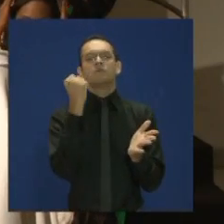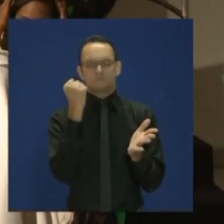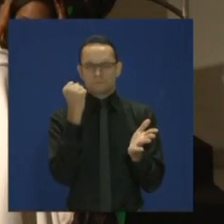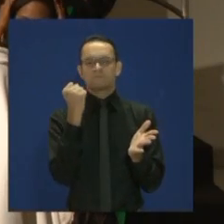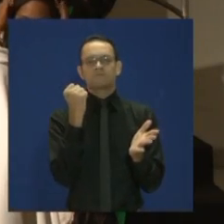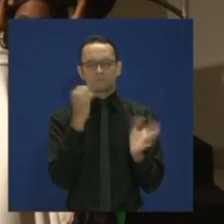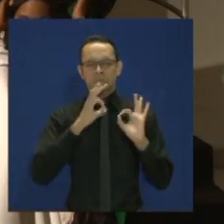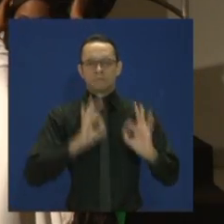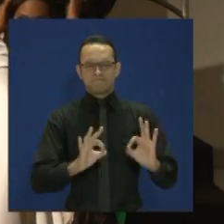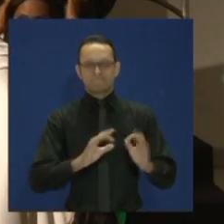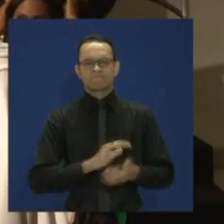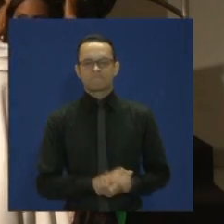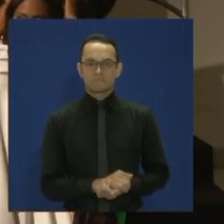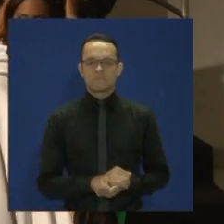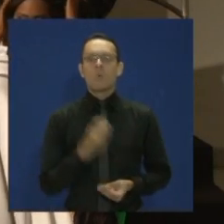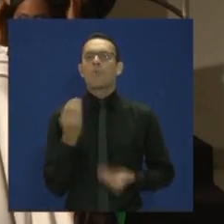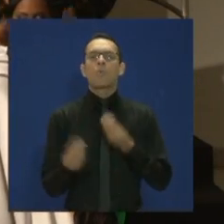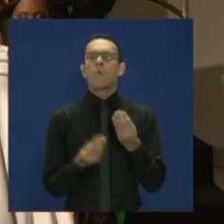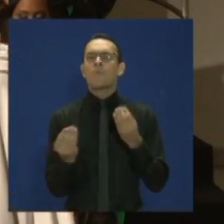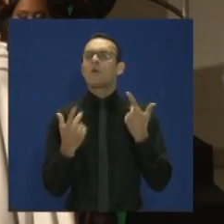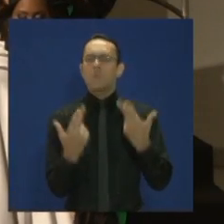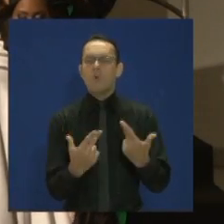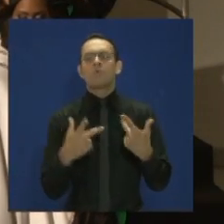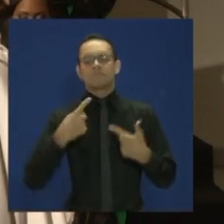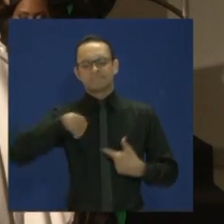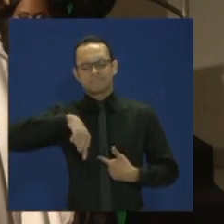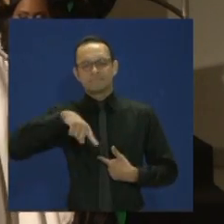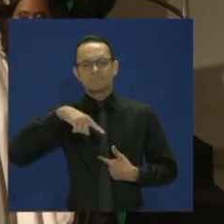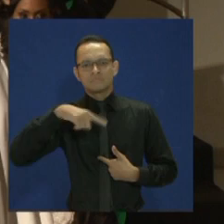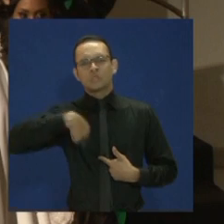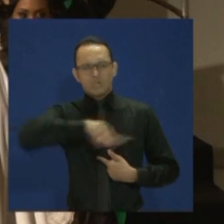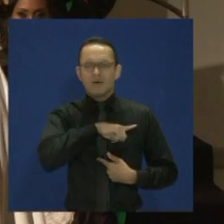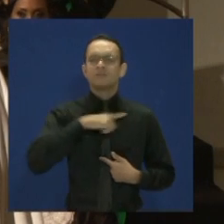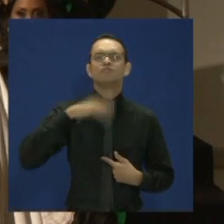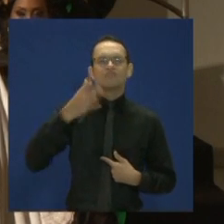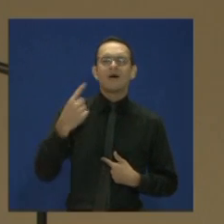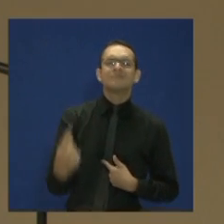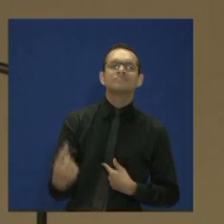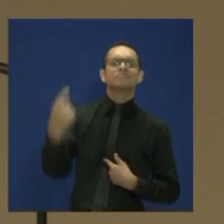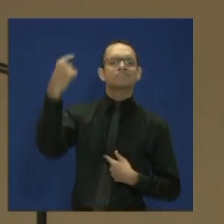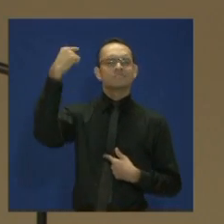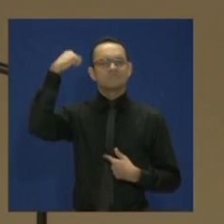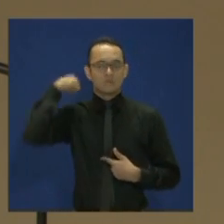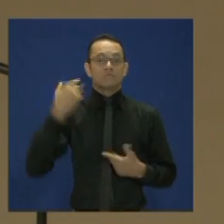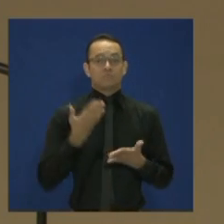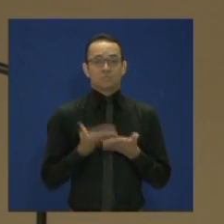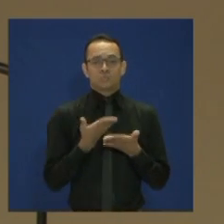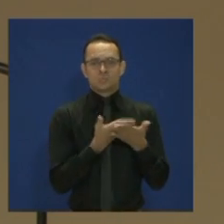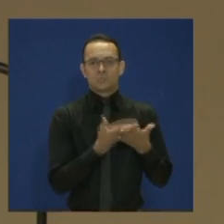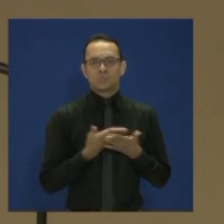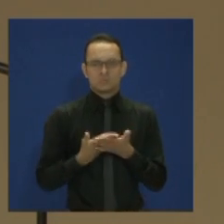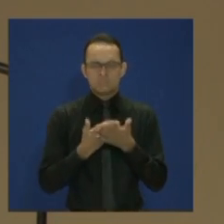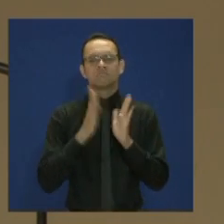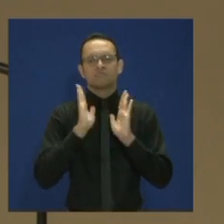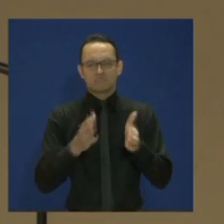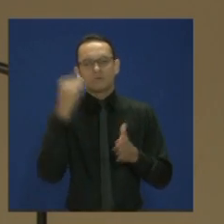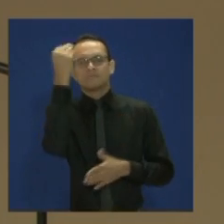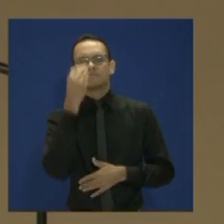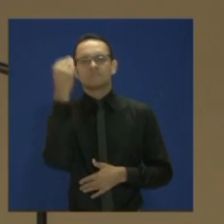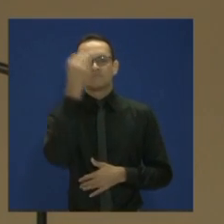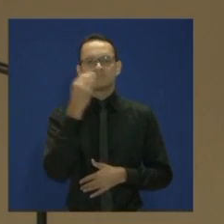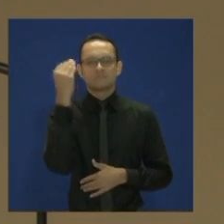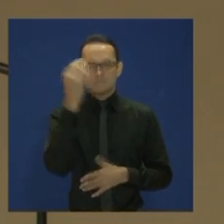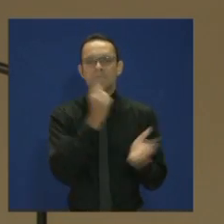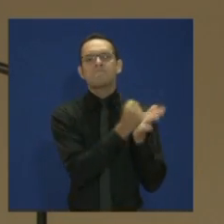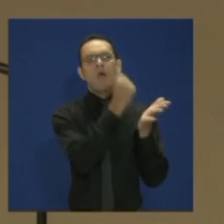definitiva, como fez com todos nós, já passamos pelos bancos das universidades, para o resto de suas vidas.